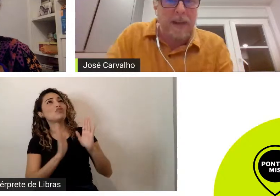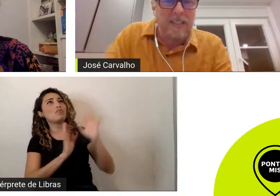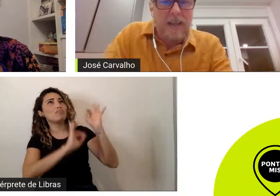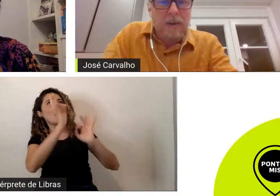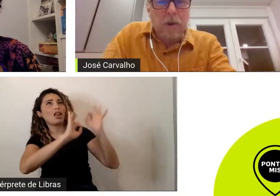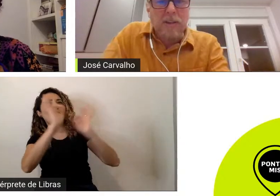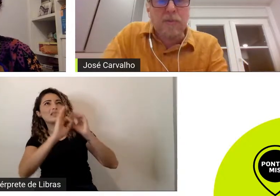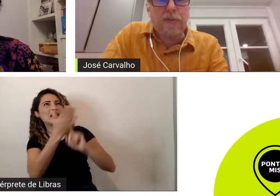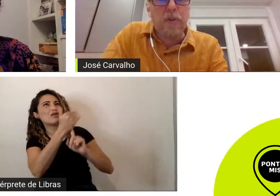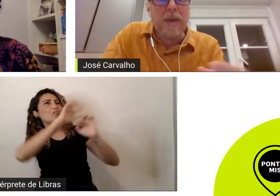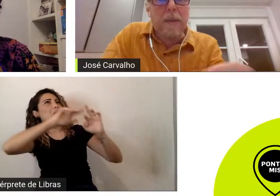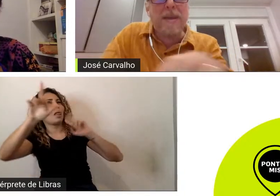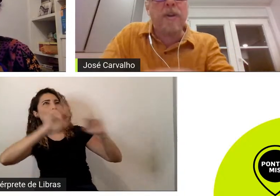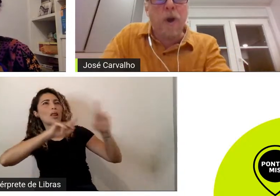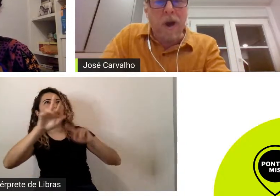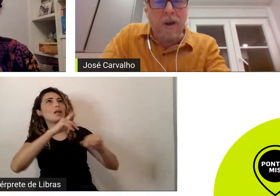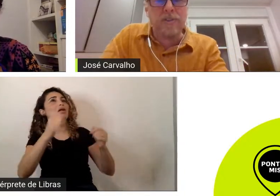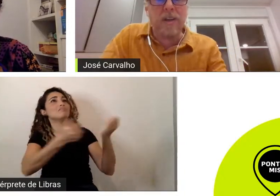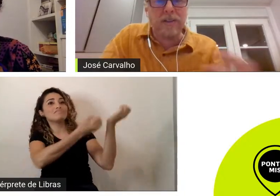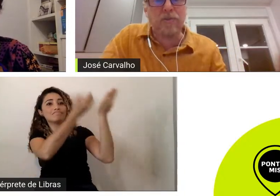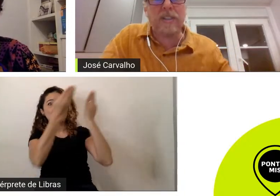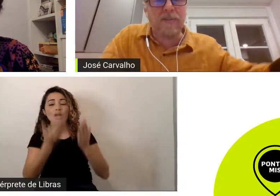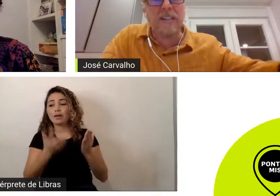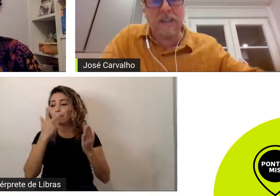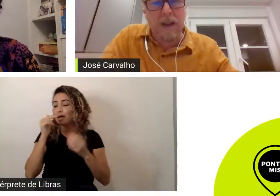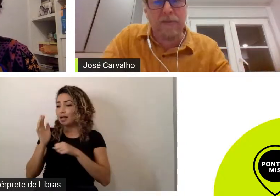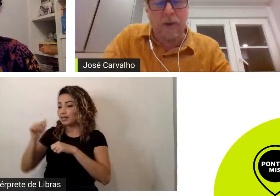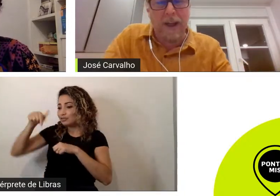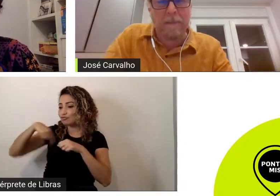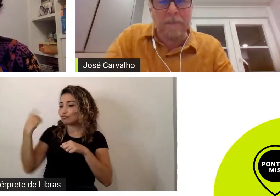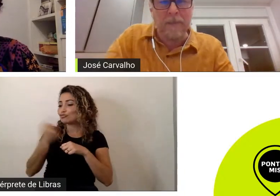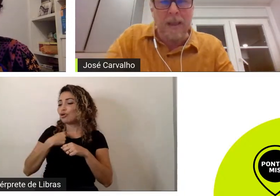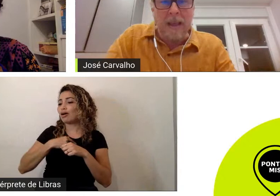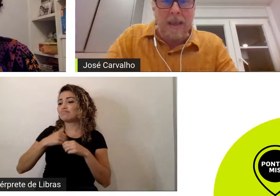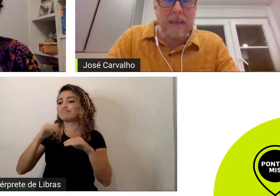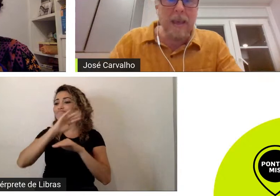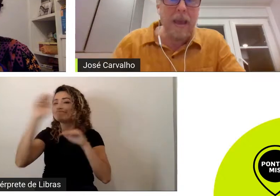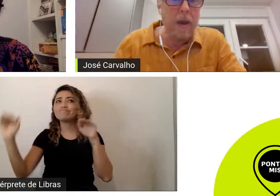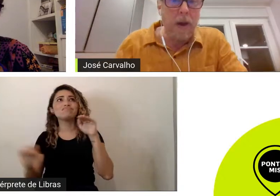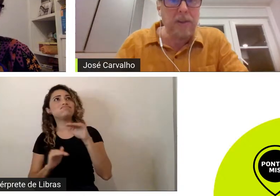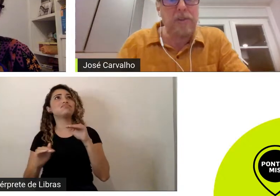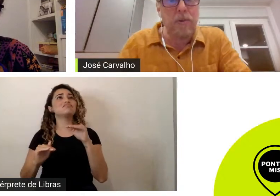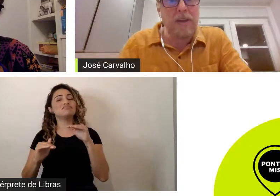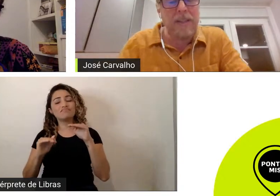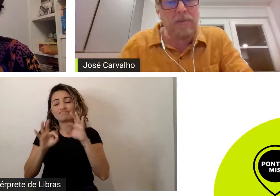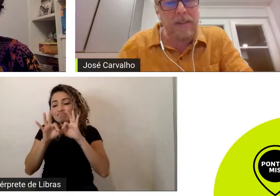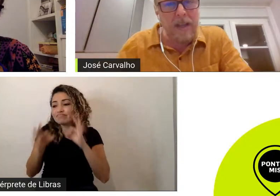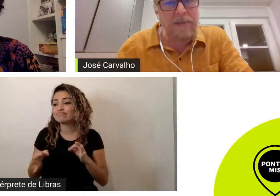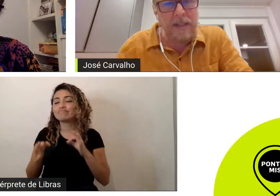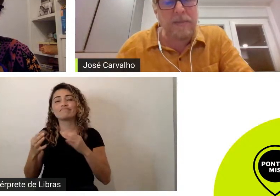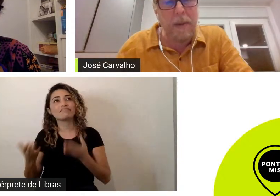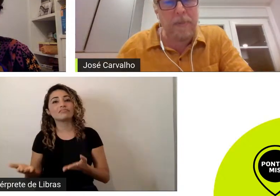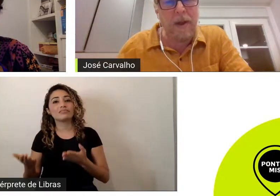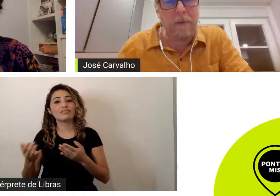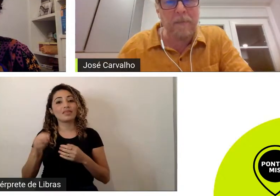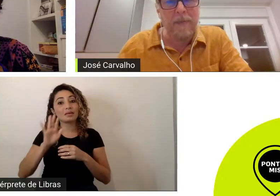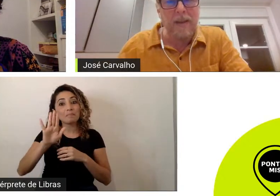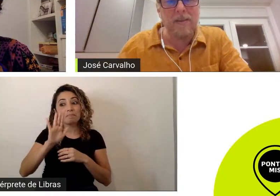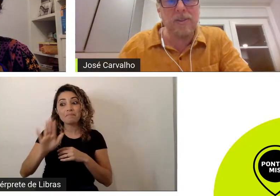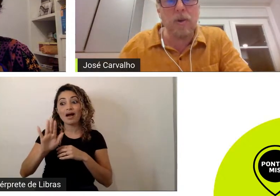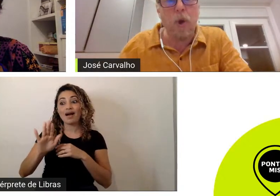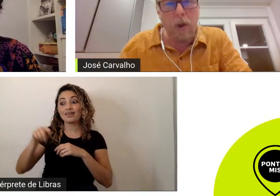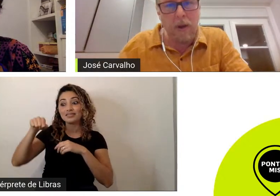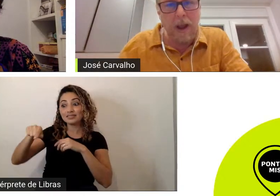parecia que o nosso filme era menor diante do que se fazia lá fora e eu acho que o Castelo teve esse papel